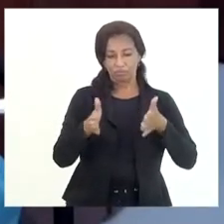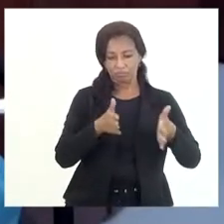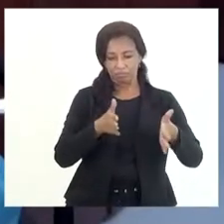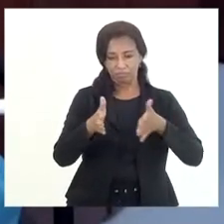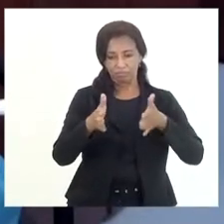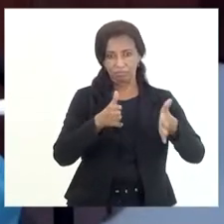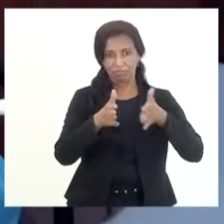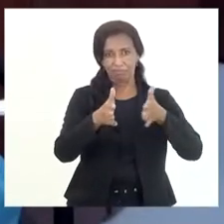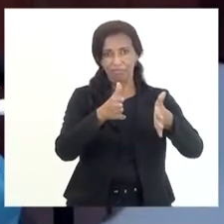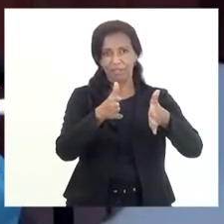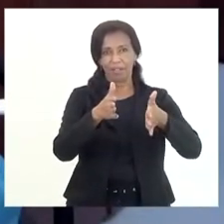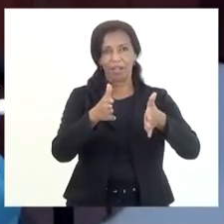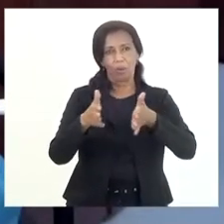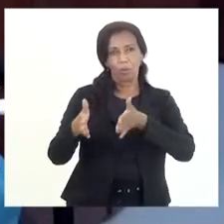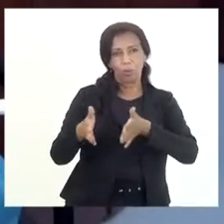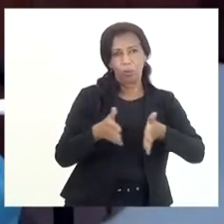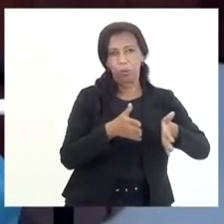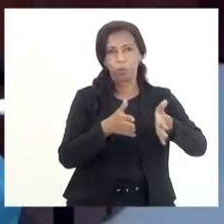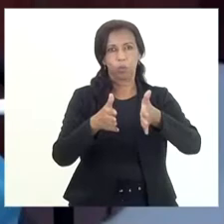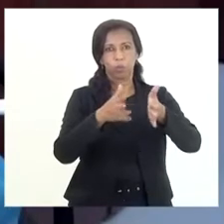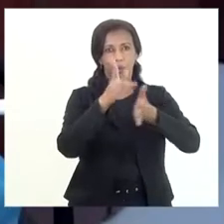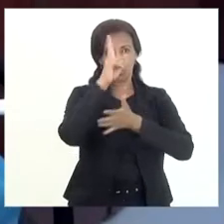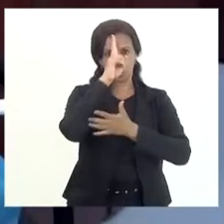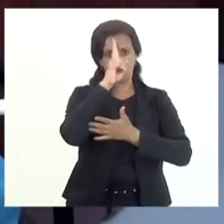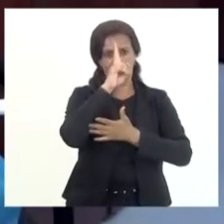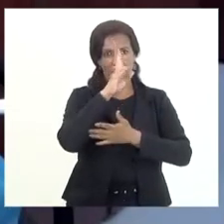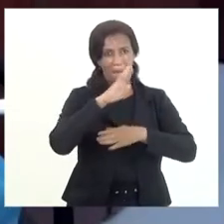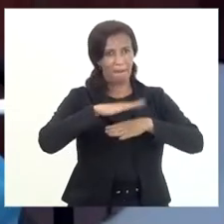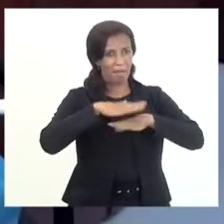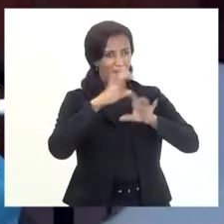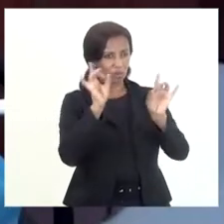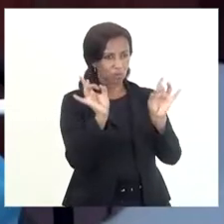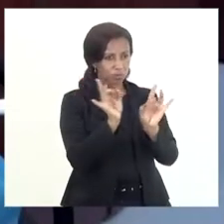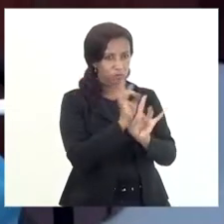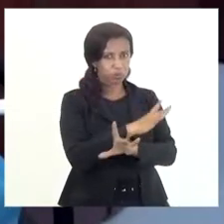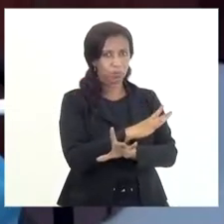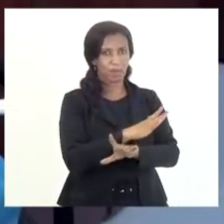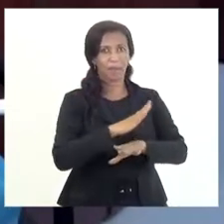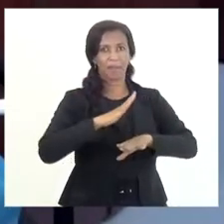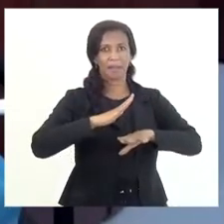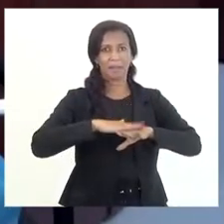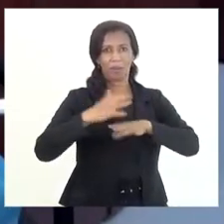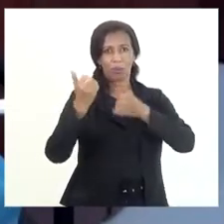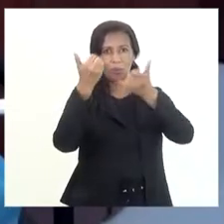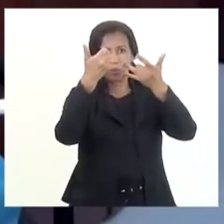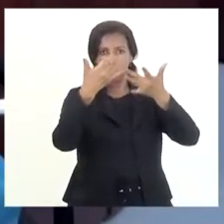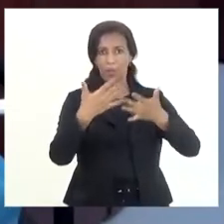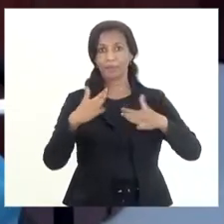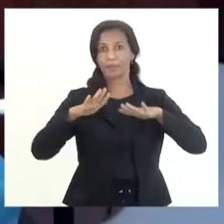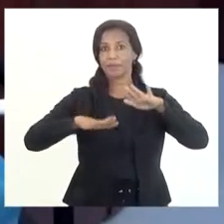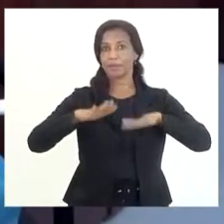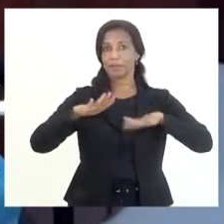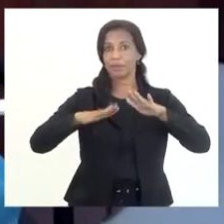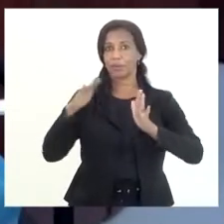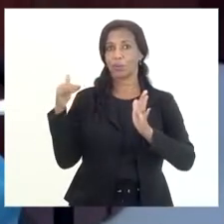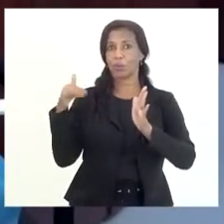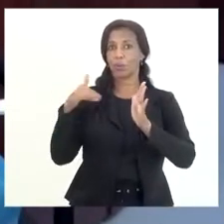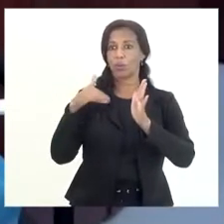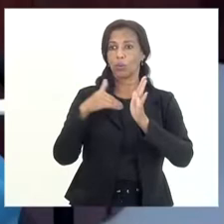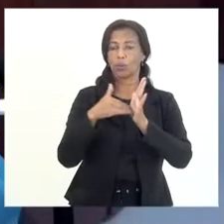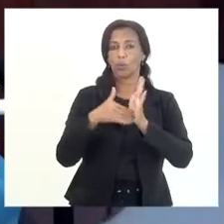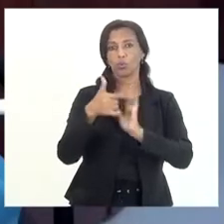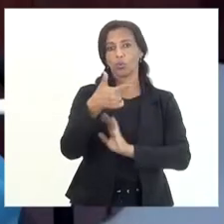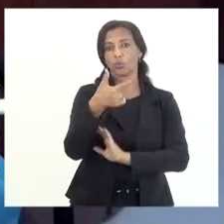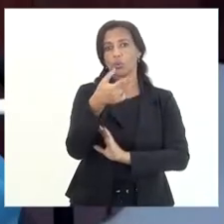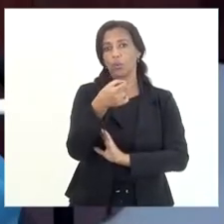histórico mais completo e mais depurado de pelo menos os últimos, de 2010